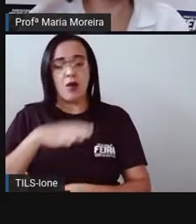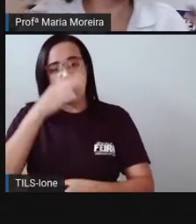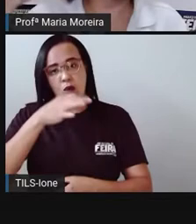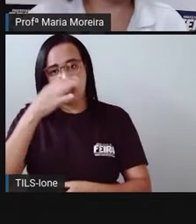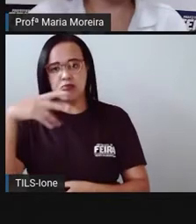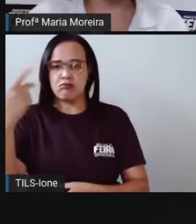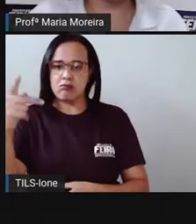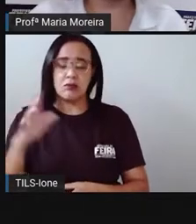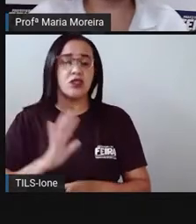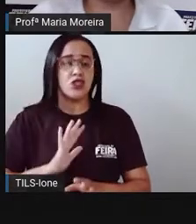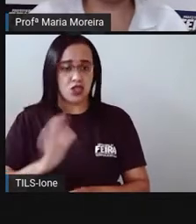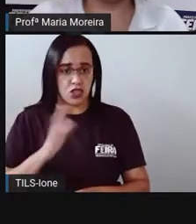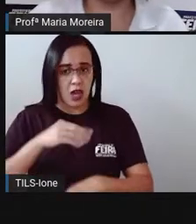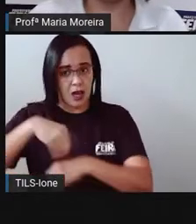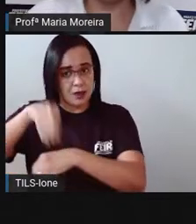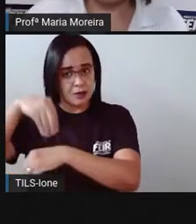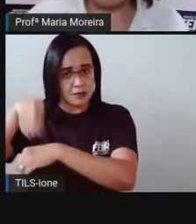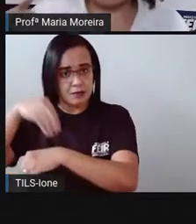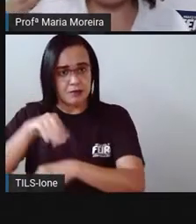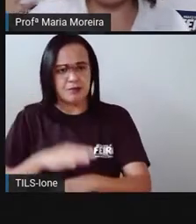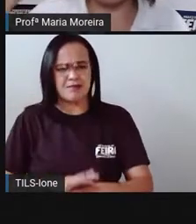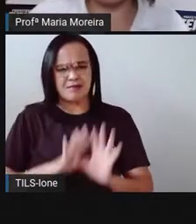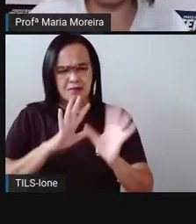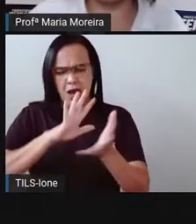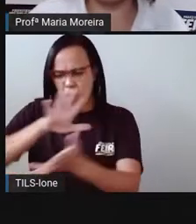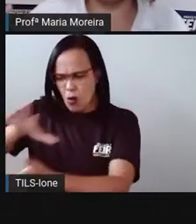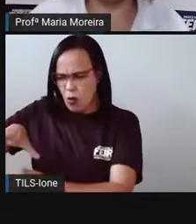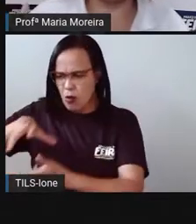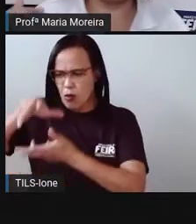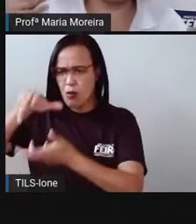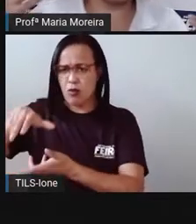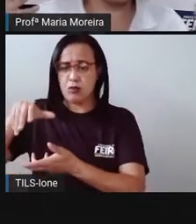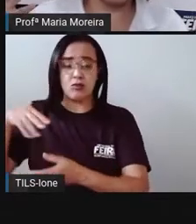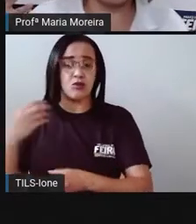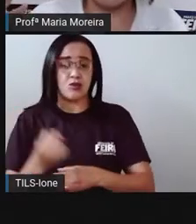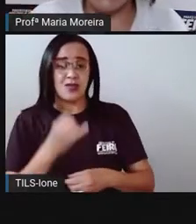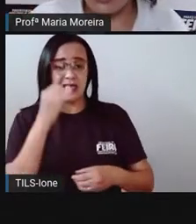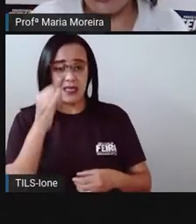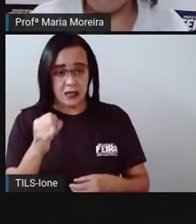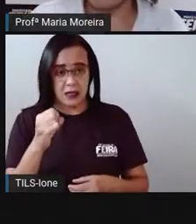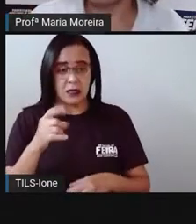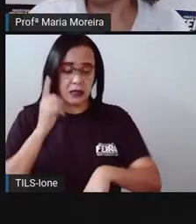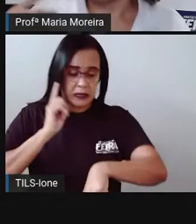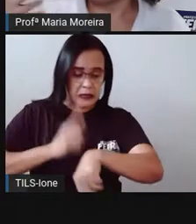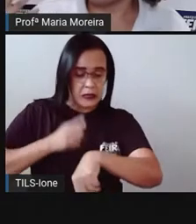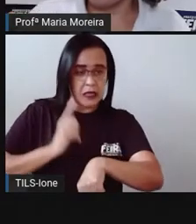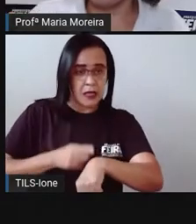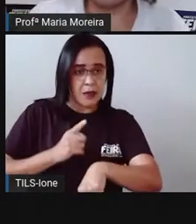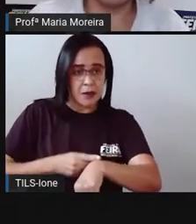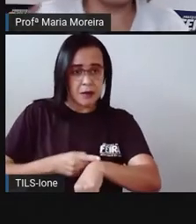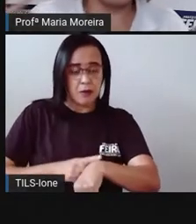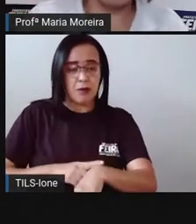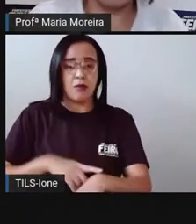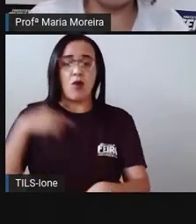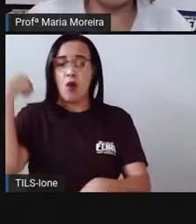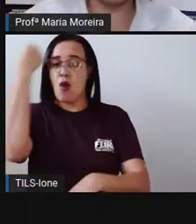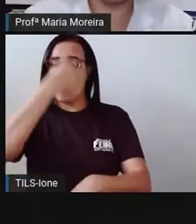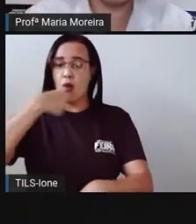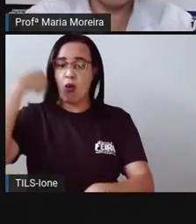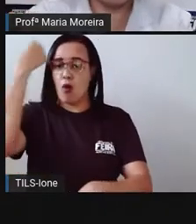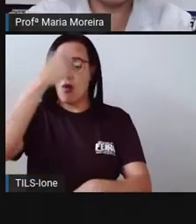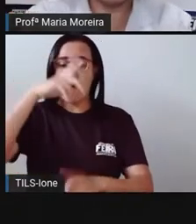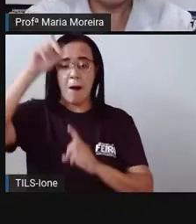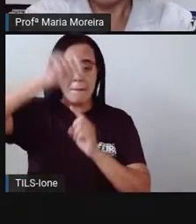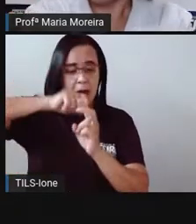o mundo aí sem essa divisão. Já imaginaram o mundo aí sem essa divisão de tempo, de horas, de meses,